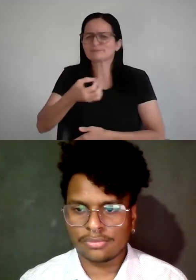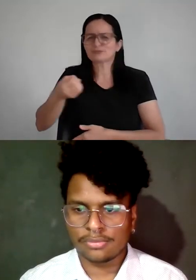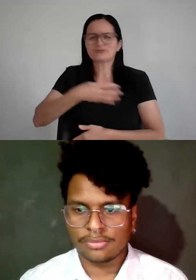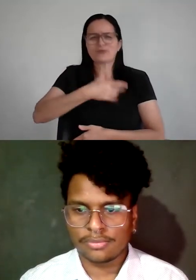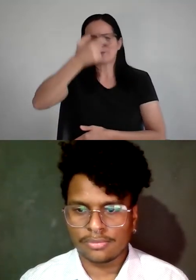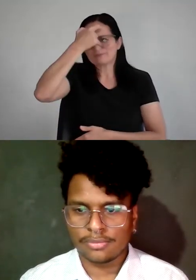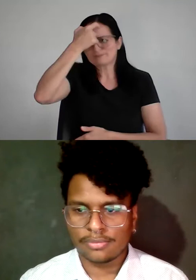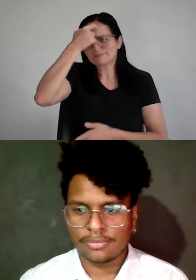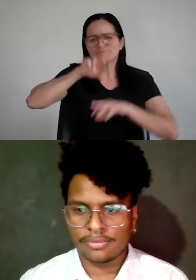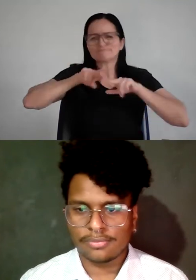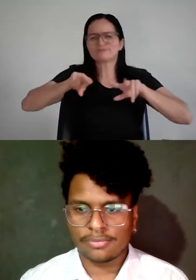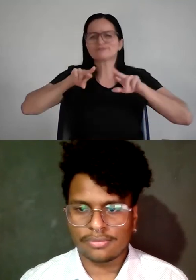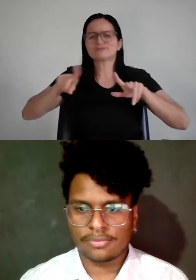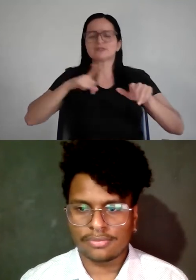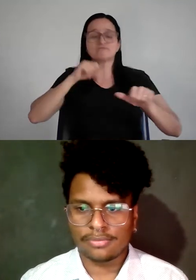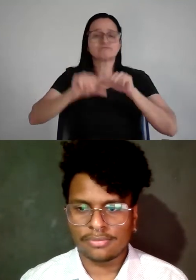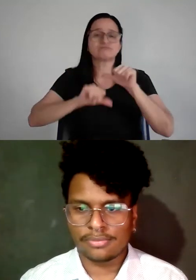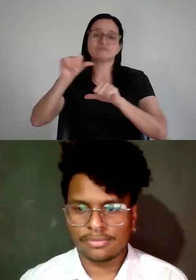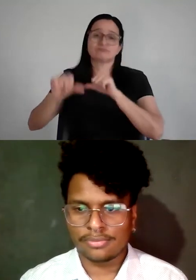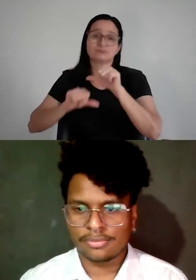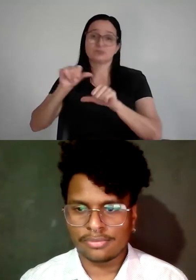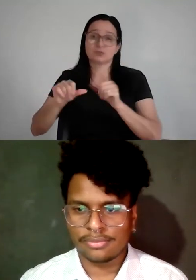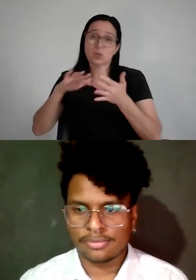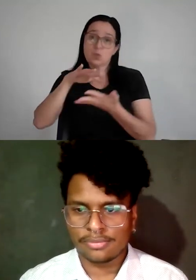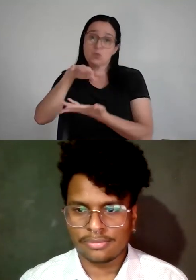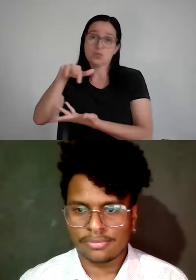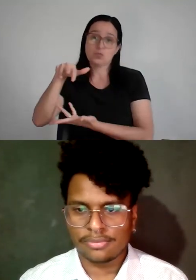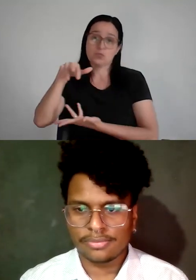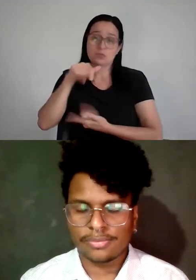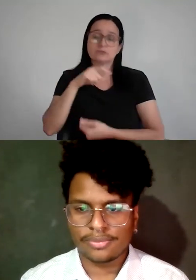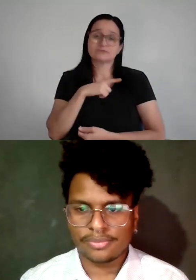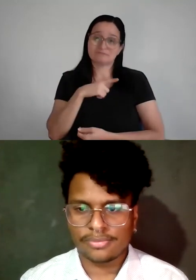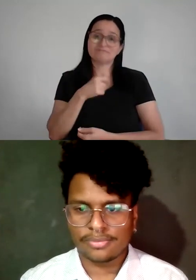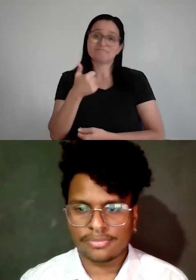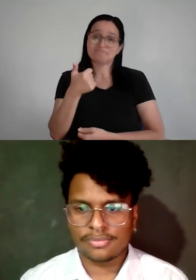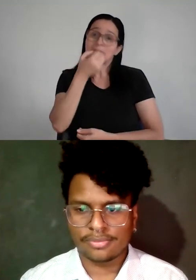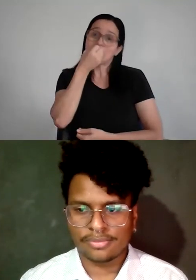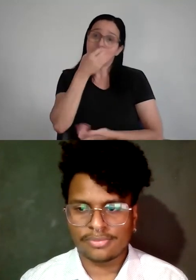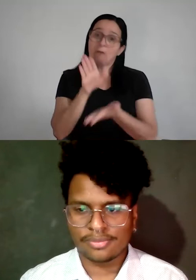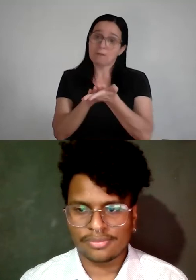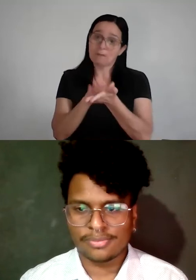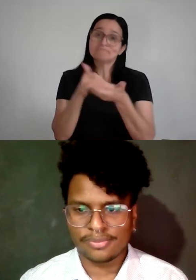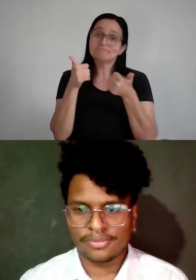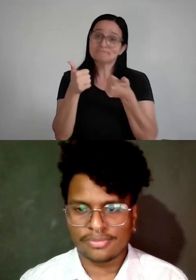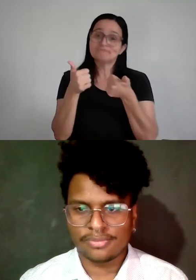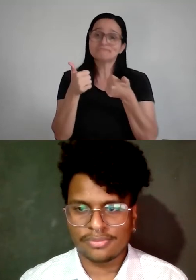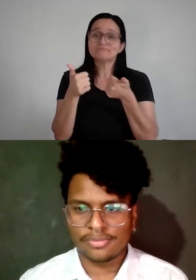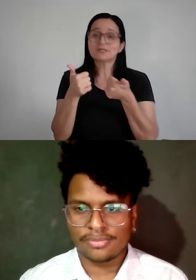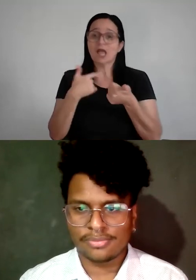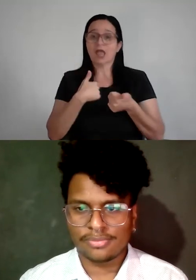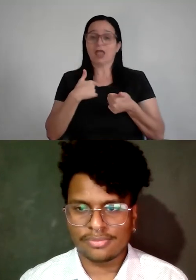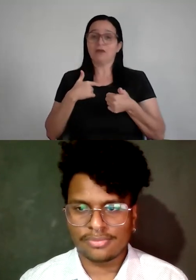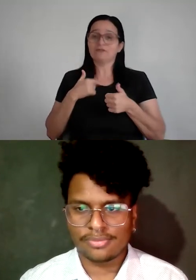pô, muito legal, vocês estão desconstruindo o mundo que eu criei, que eu nasci, e que bom, beleza, mete bala aí, que eu tenho que me virar aqui para me